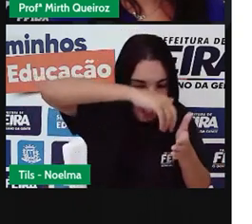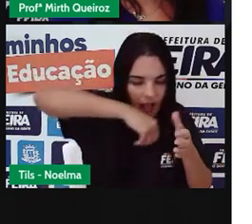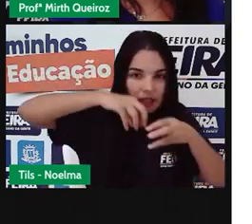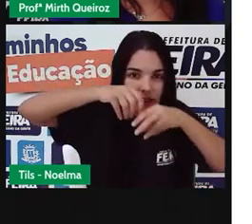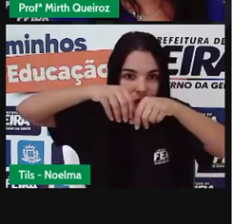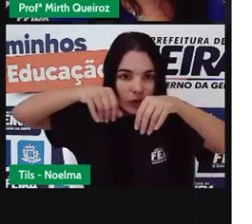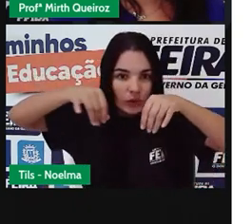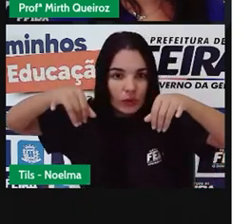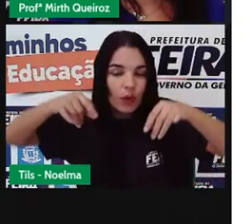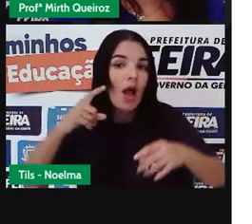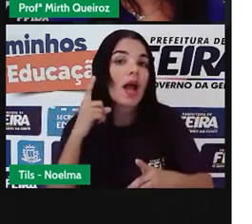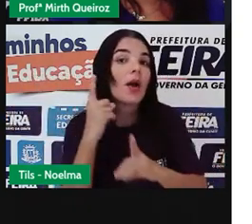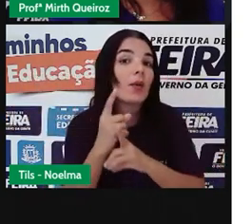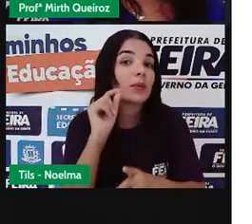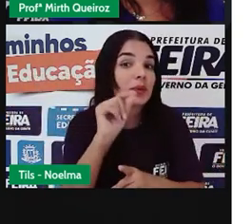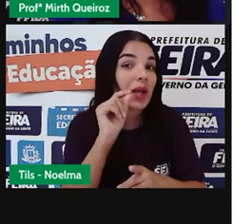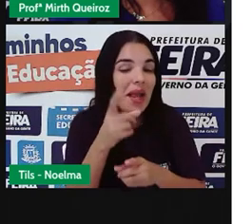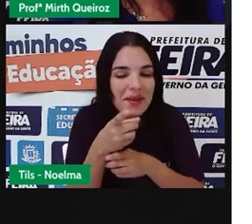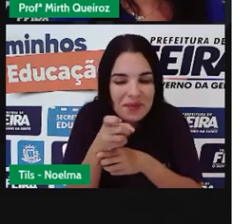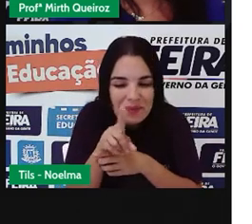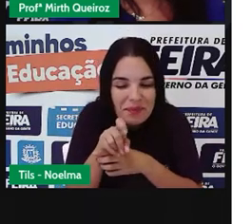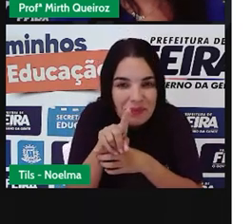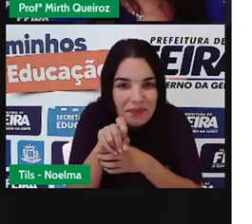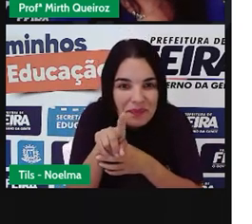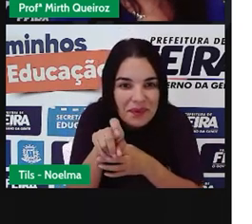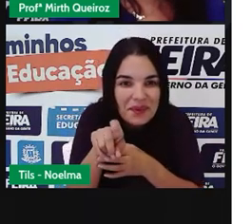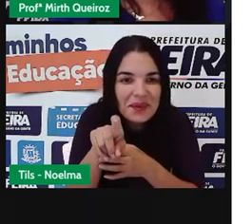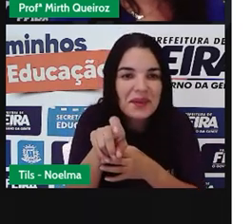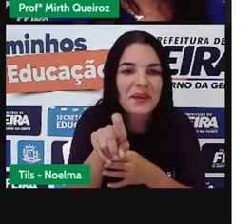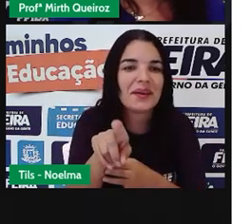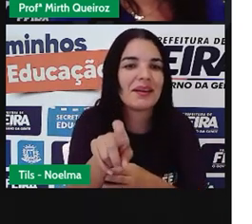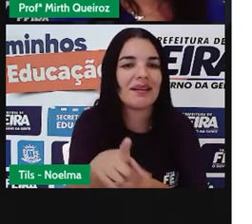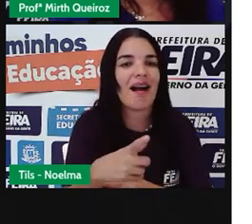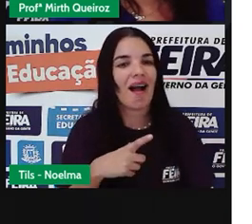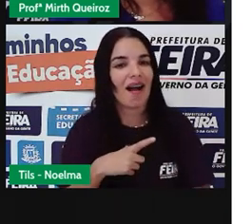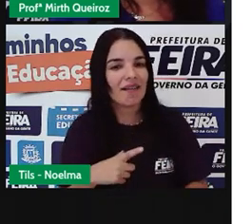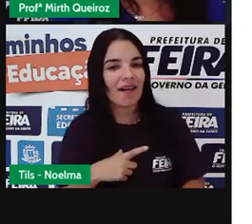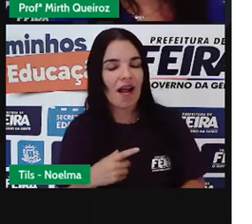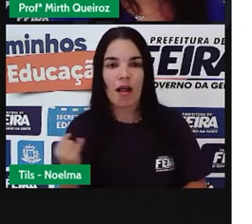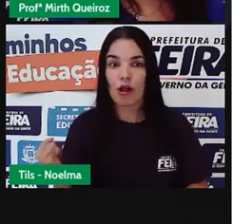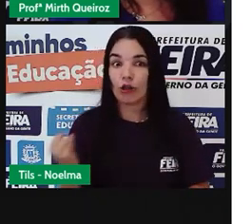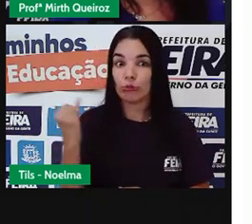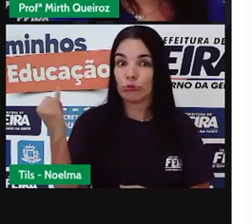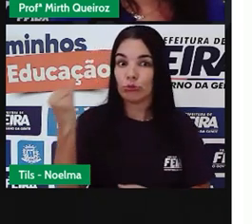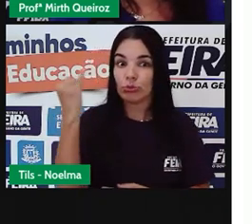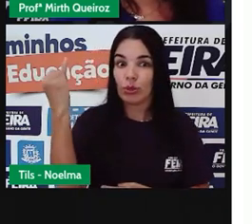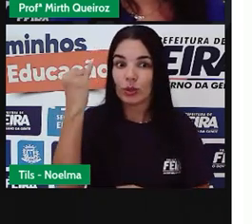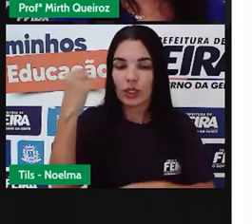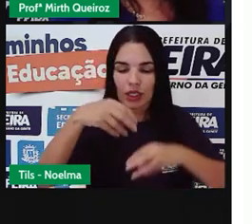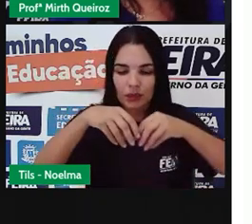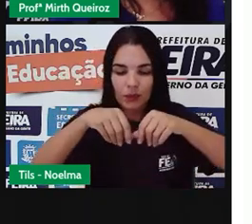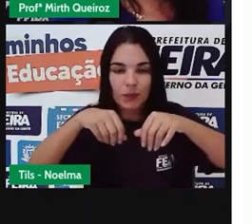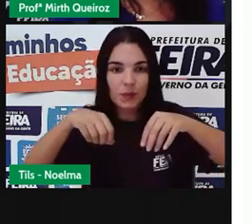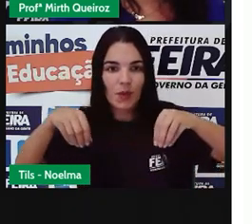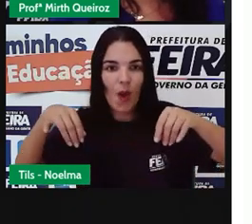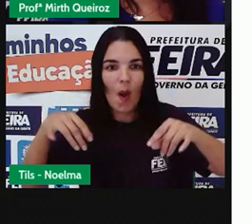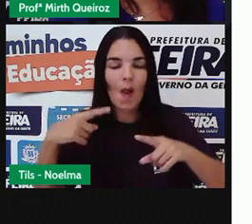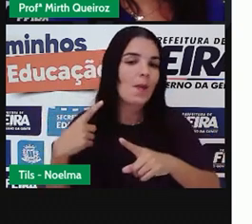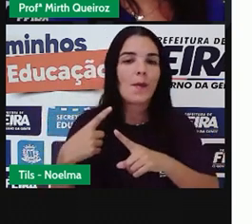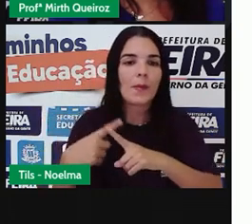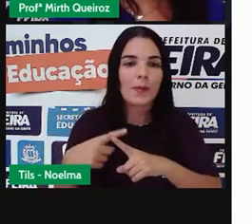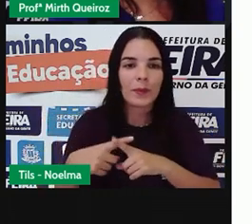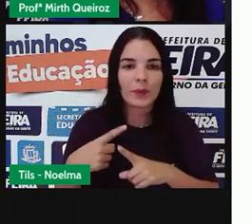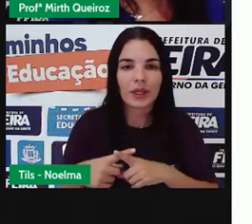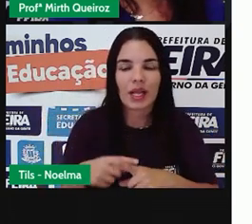do solo hífero, vocês podem achar até minhotas, né? As minhotas, elas são extremamente importantes para o solo. Embora o